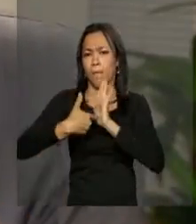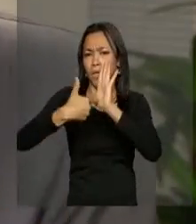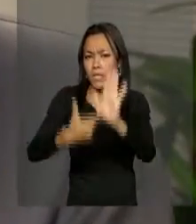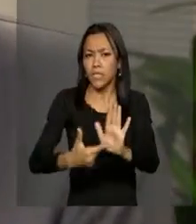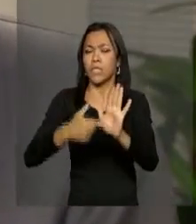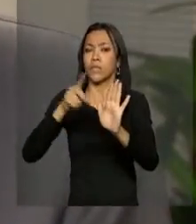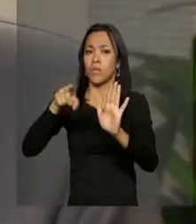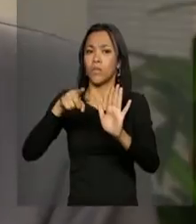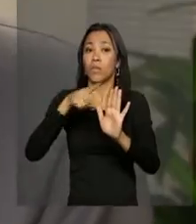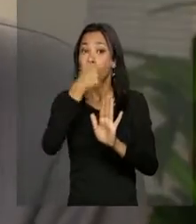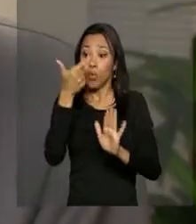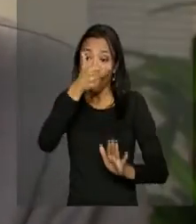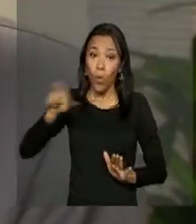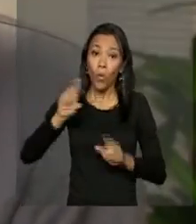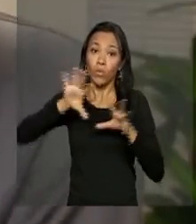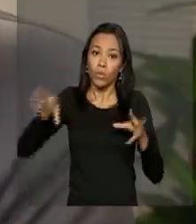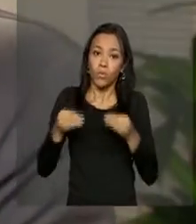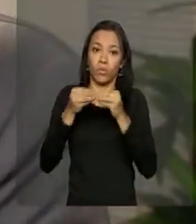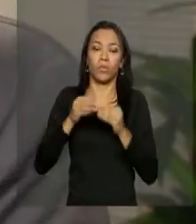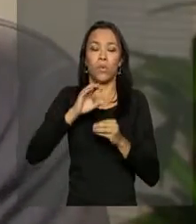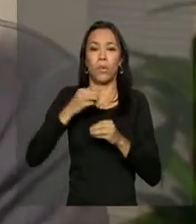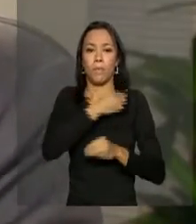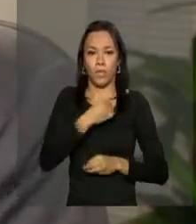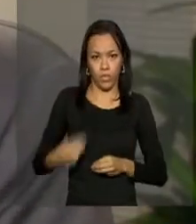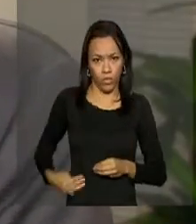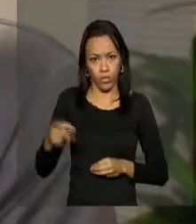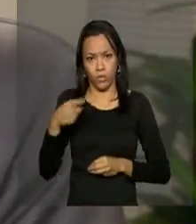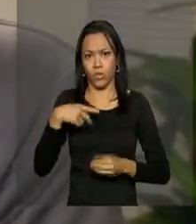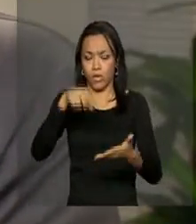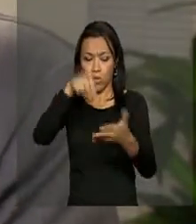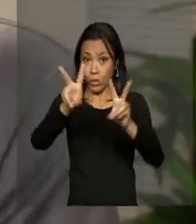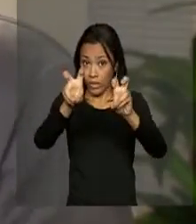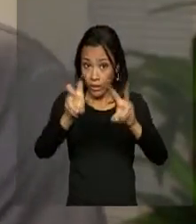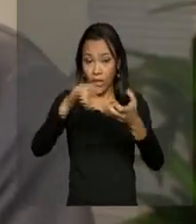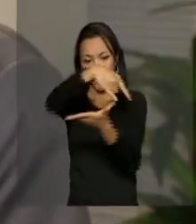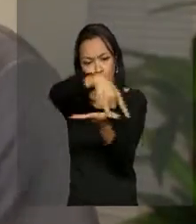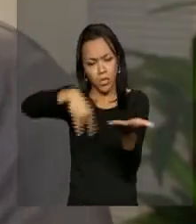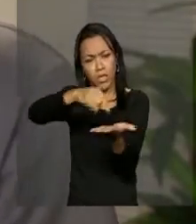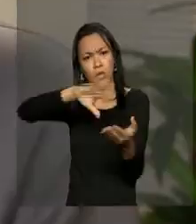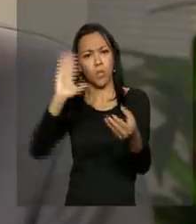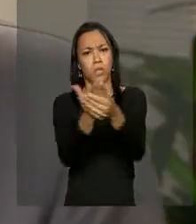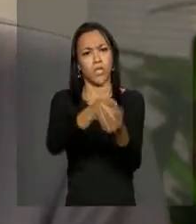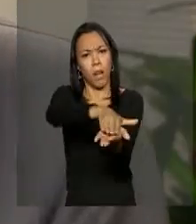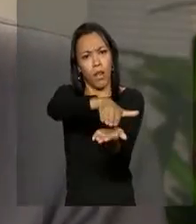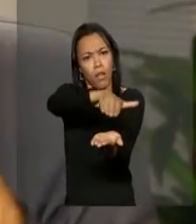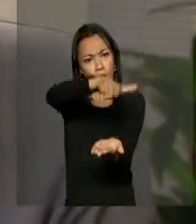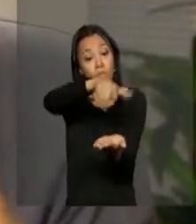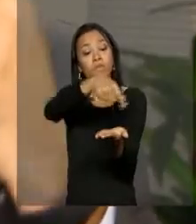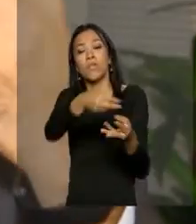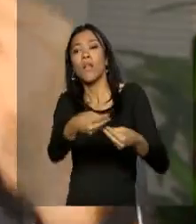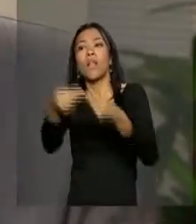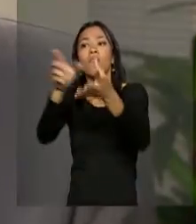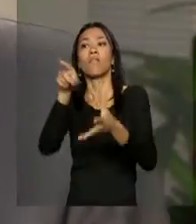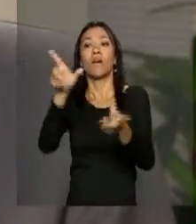endossado pelo ministro Elisawarski, que fez com que os inquéritos que tratavam desta questão e os processos fossem remitidos à Suprema Corte, que